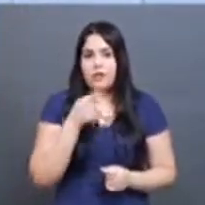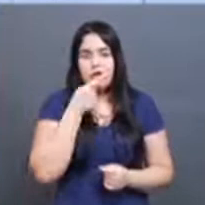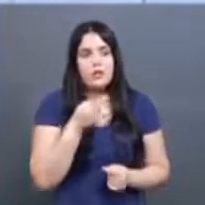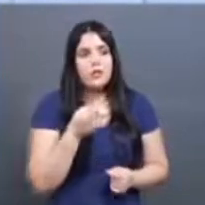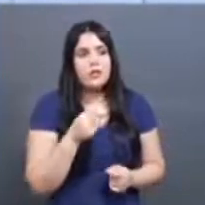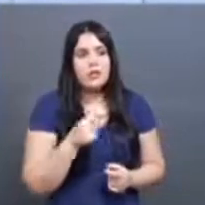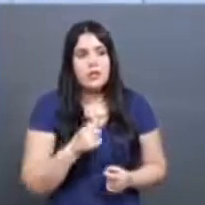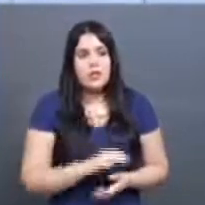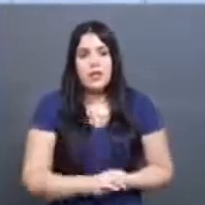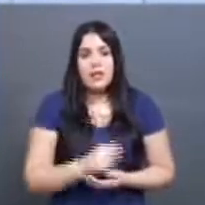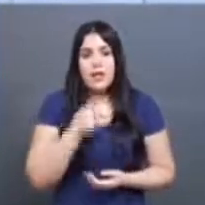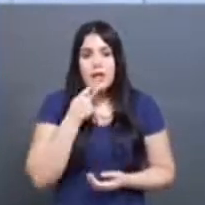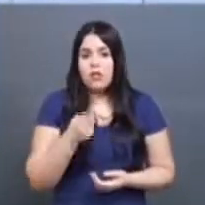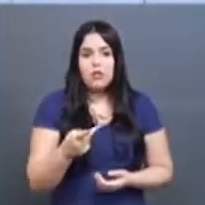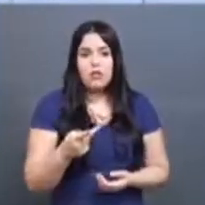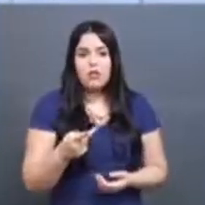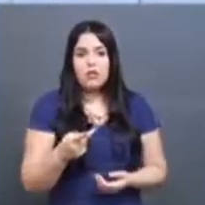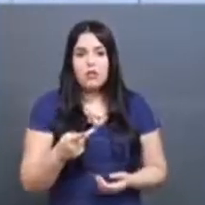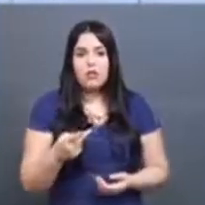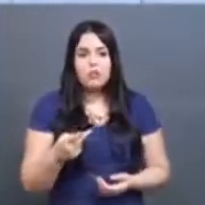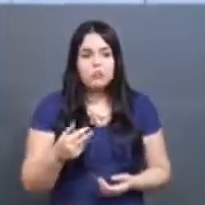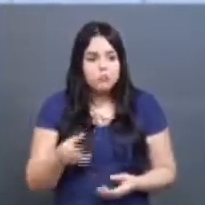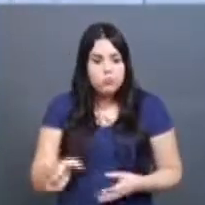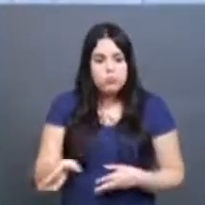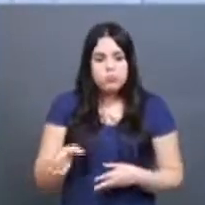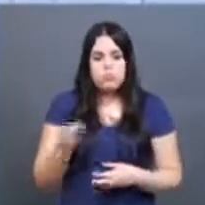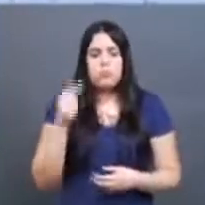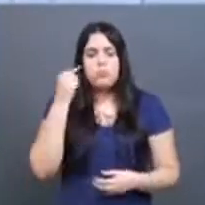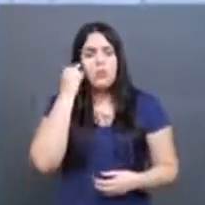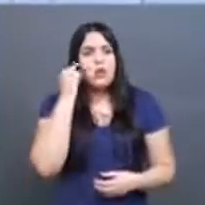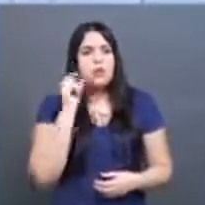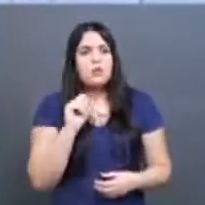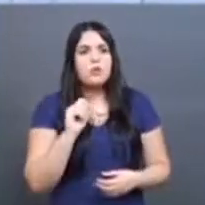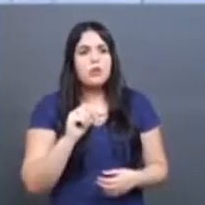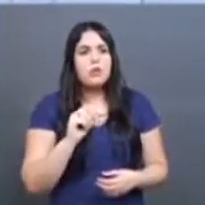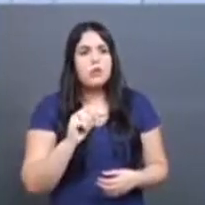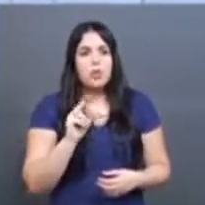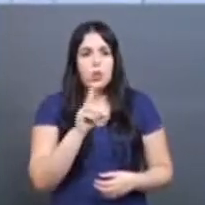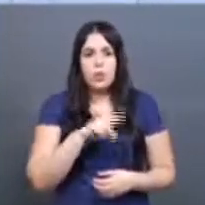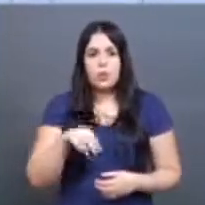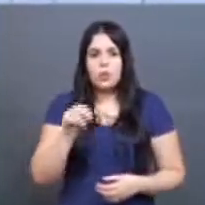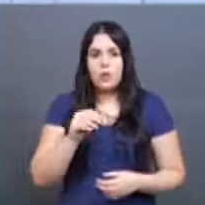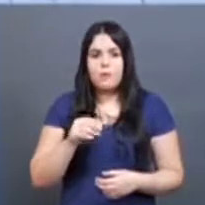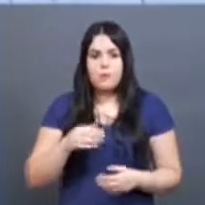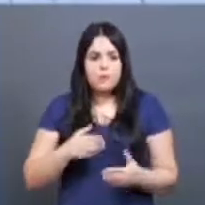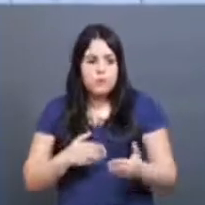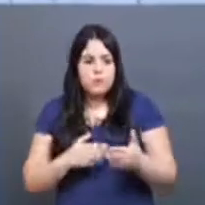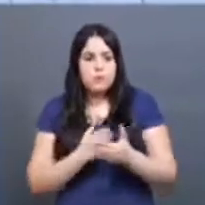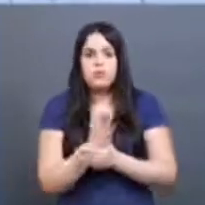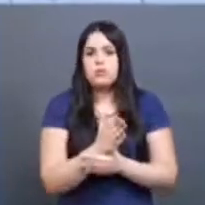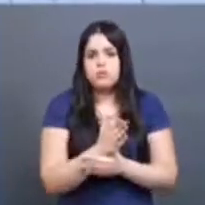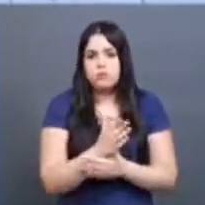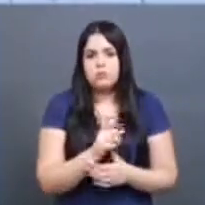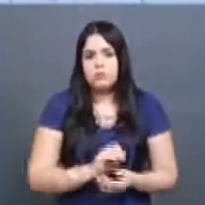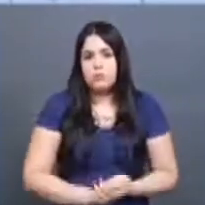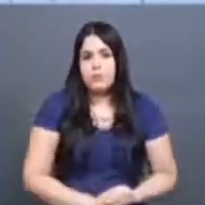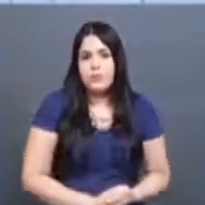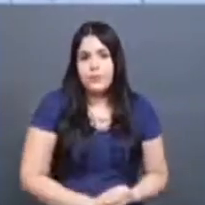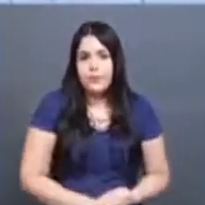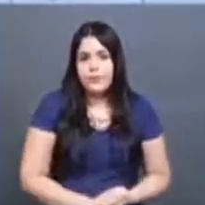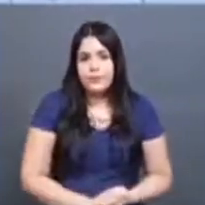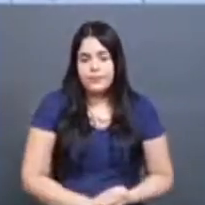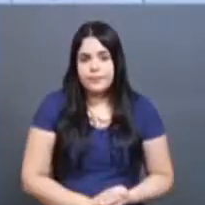Ele deu um jeito de ultrapassar isso. Ele usou essa palavra, eu ultrapassei essas questões, né?